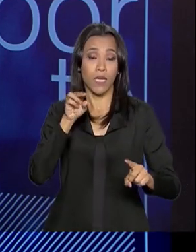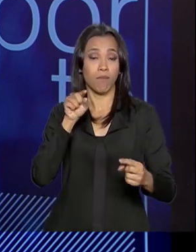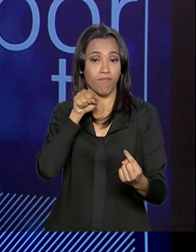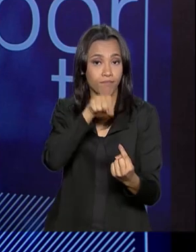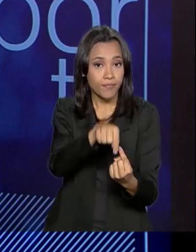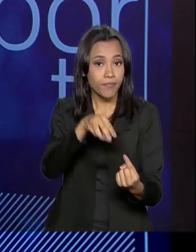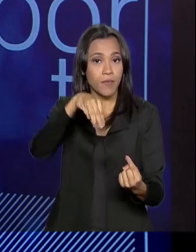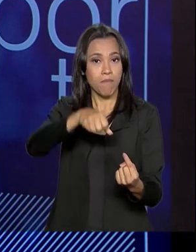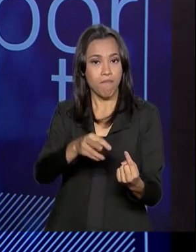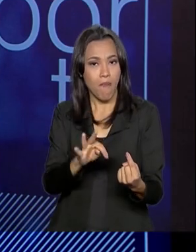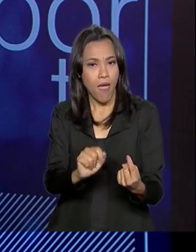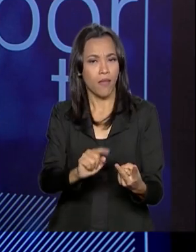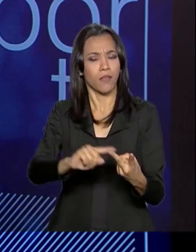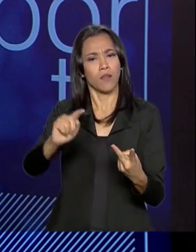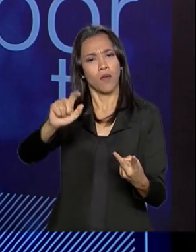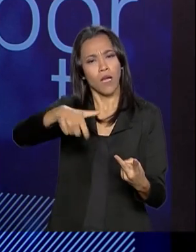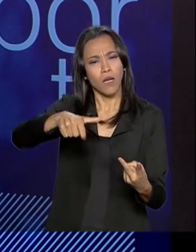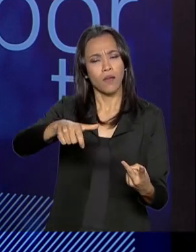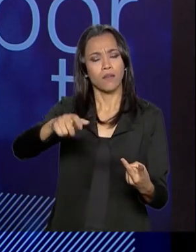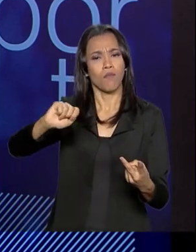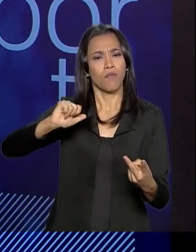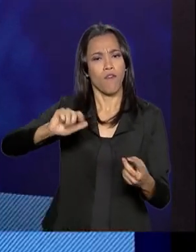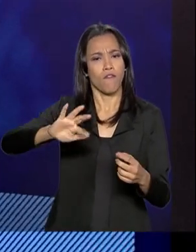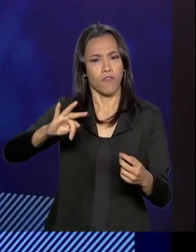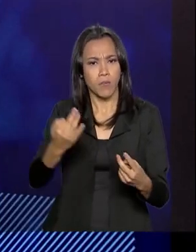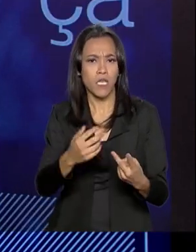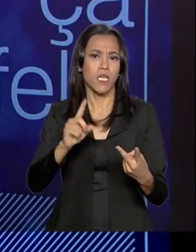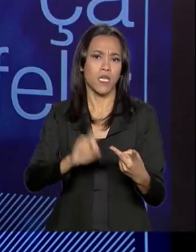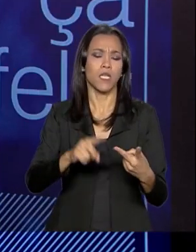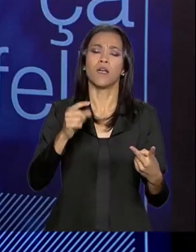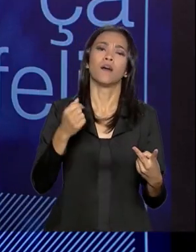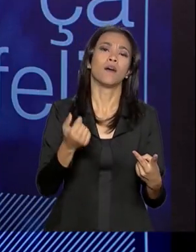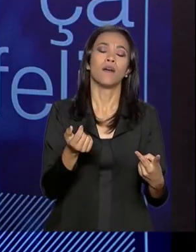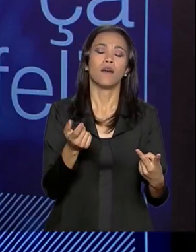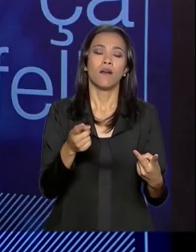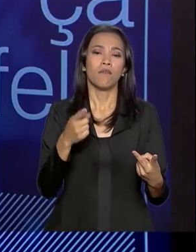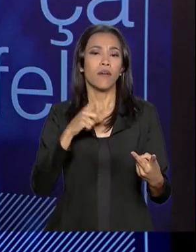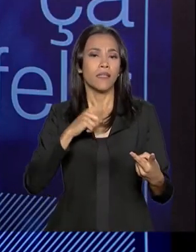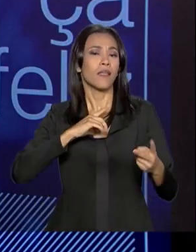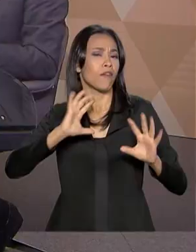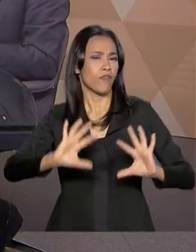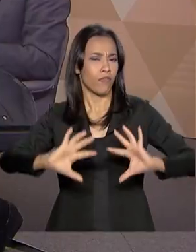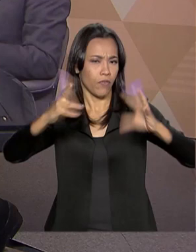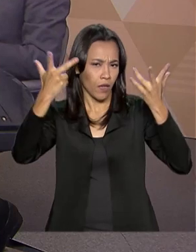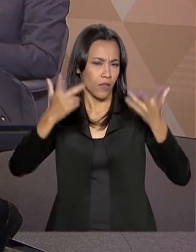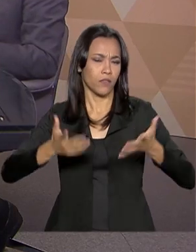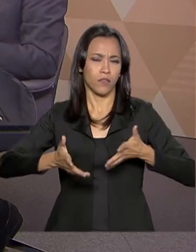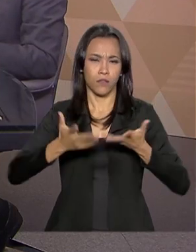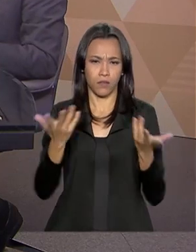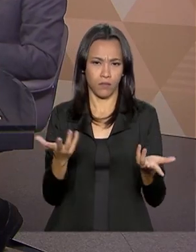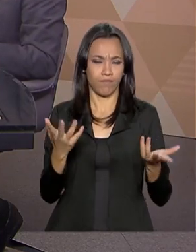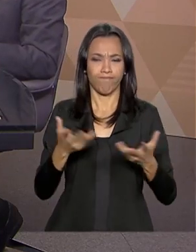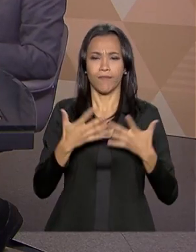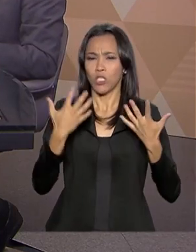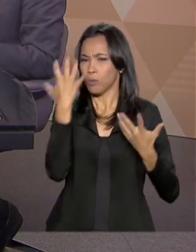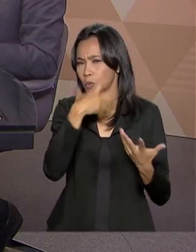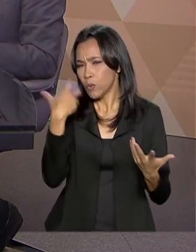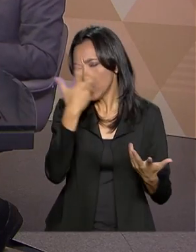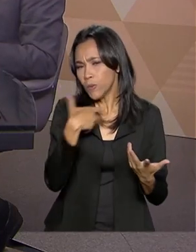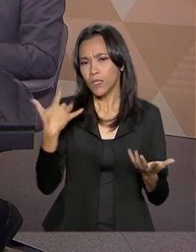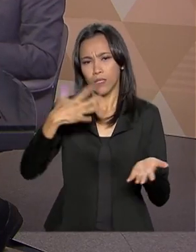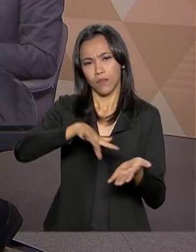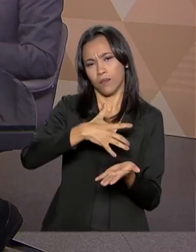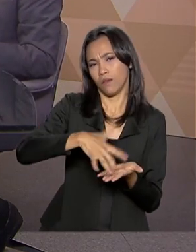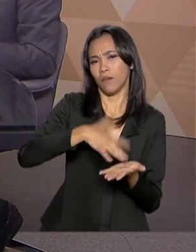tanto no Bolsa Família quanto nas atividades artísticas, vão ter festivais artísticos também, de música, dança,